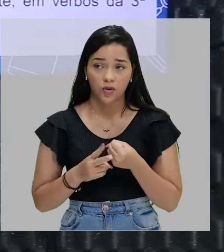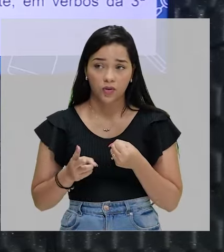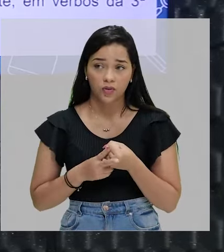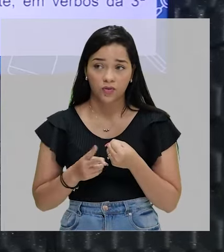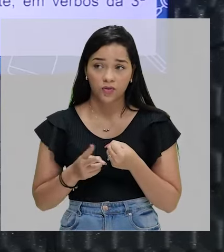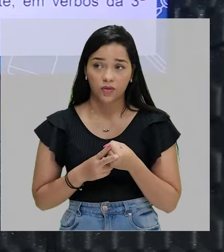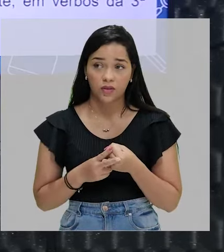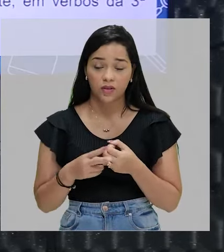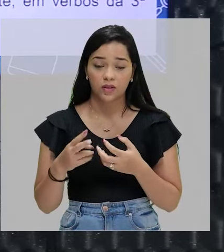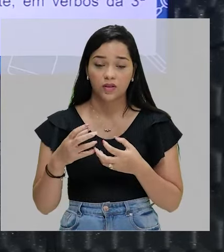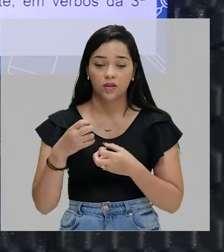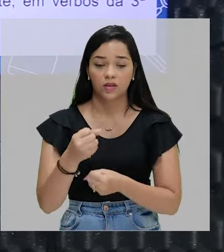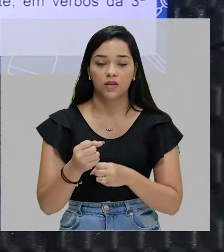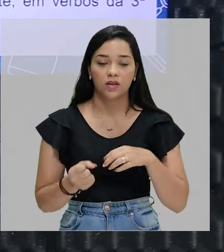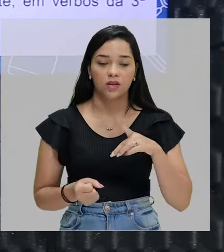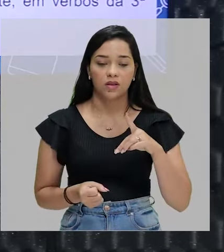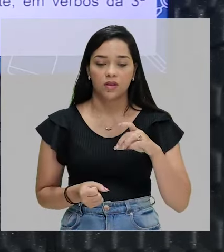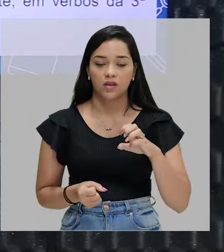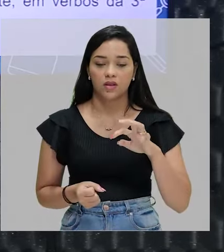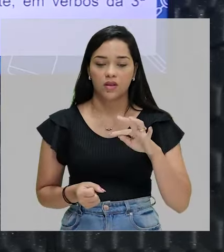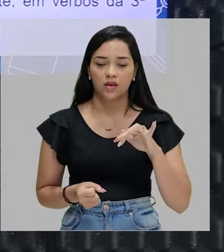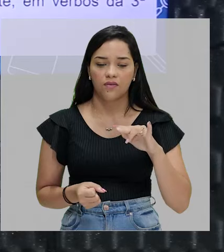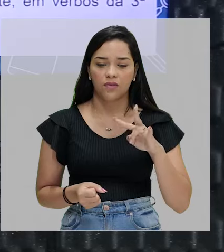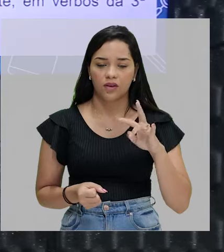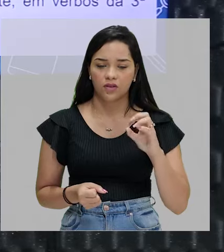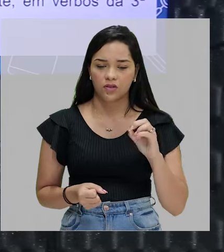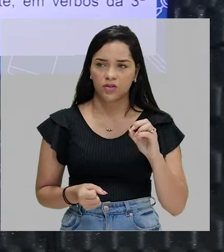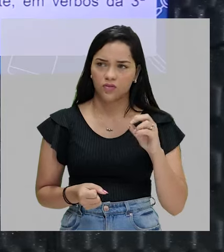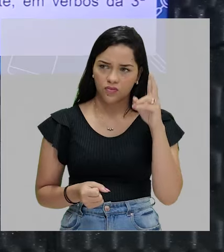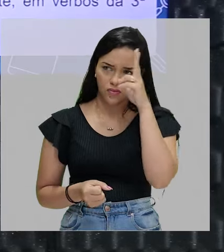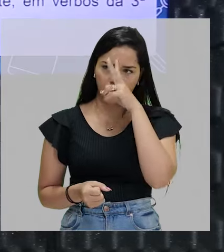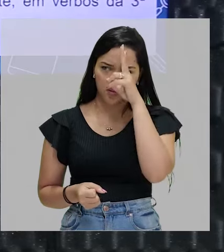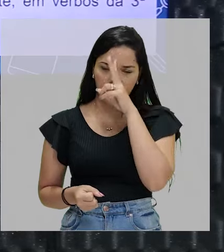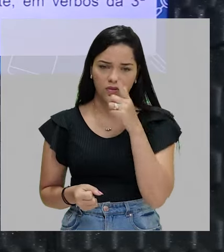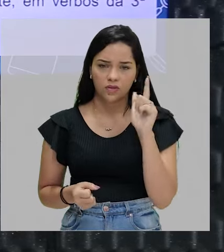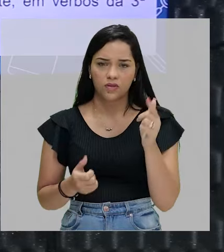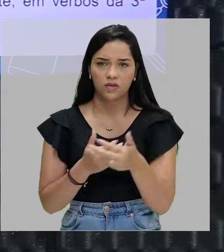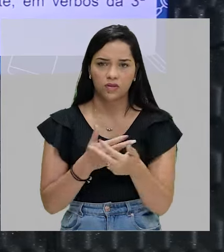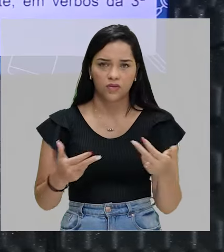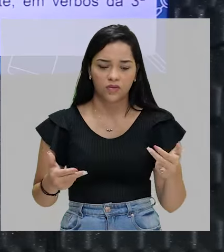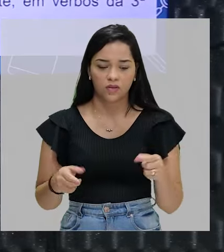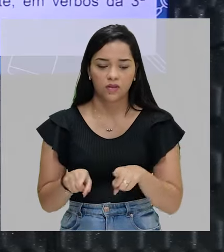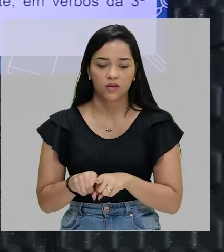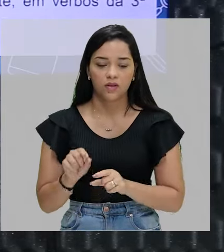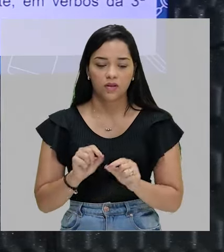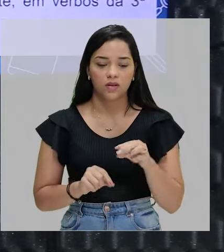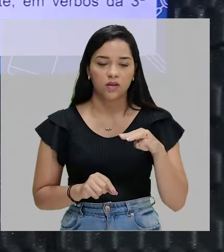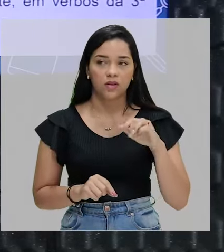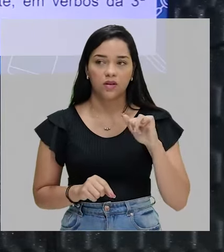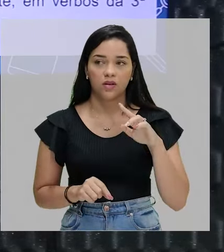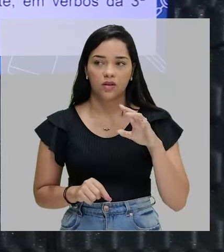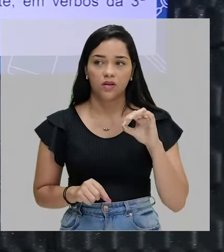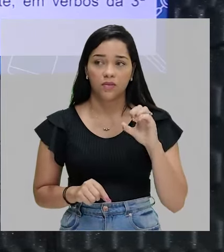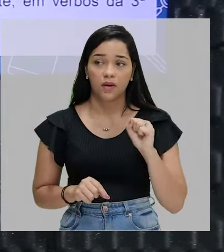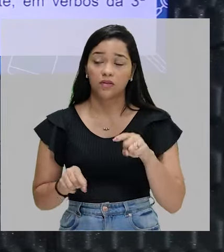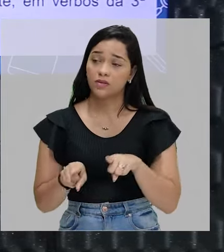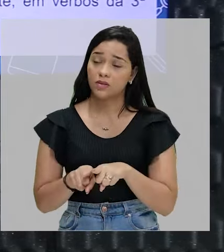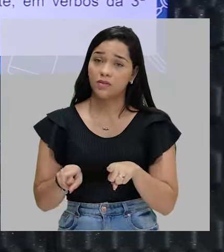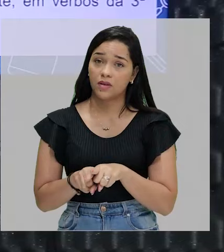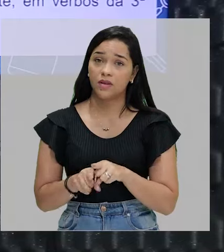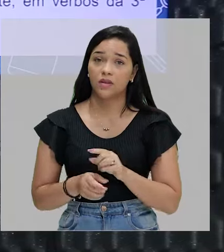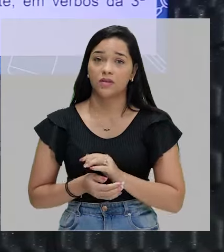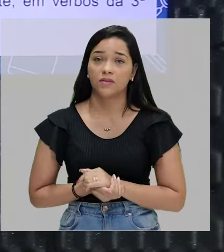defectivo, nome feio, né? Lembra outra coisa. Olha, Marcos Domingues está aqui dizendo que também